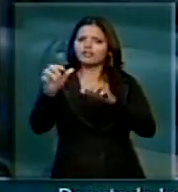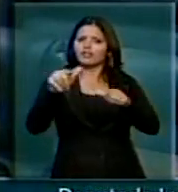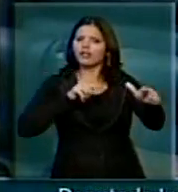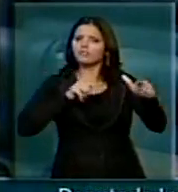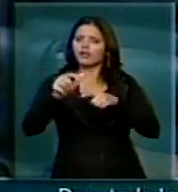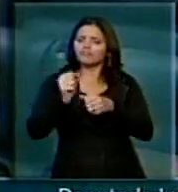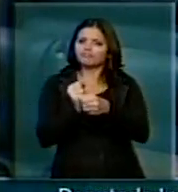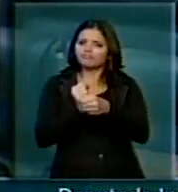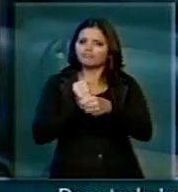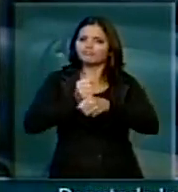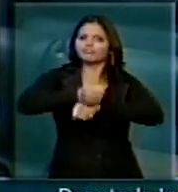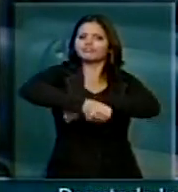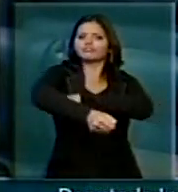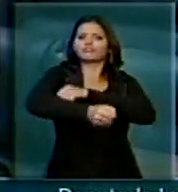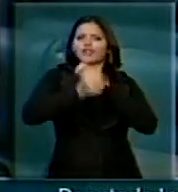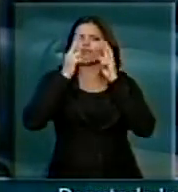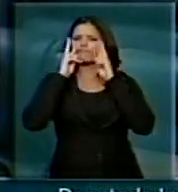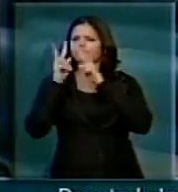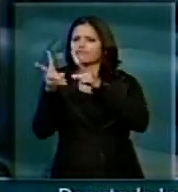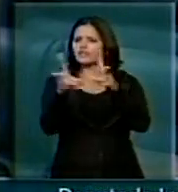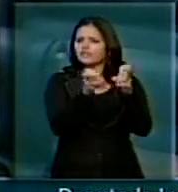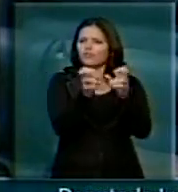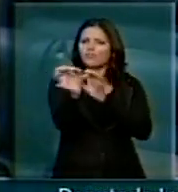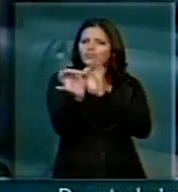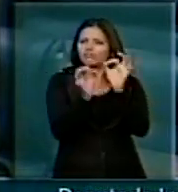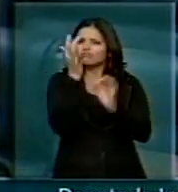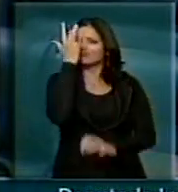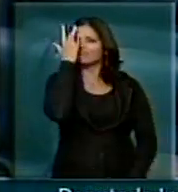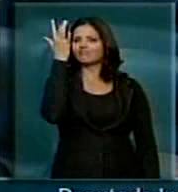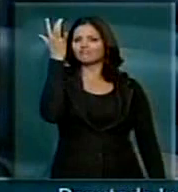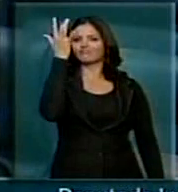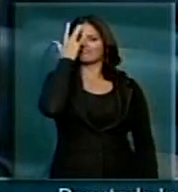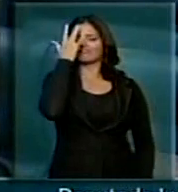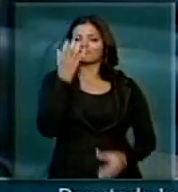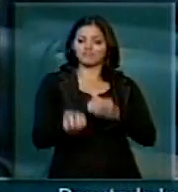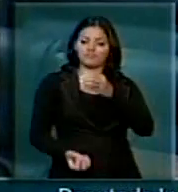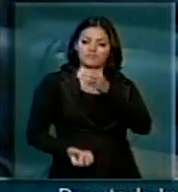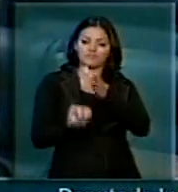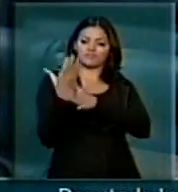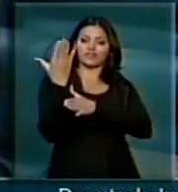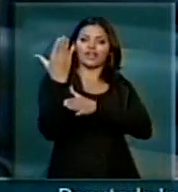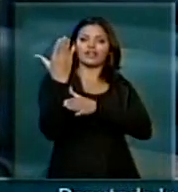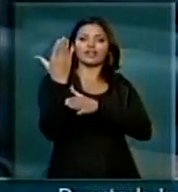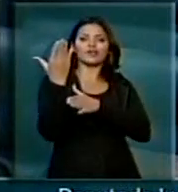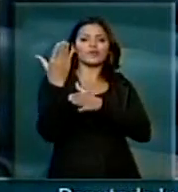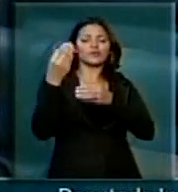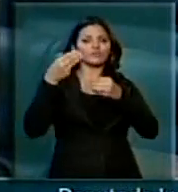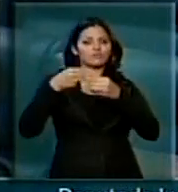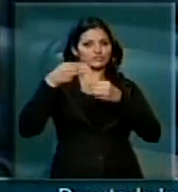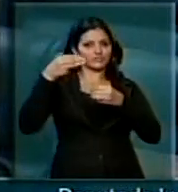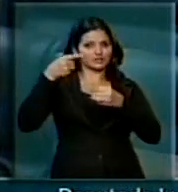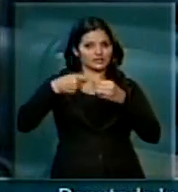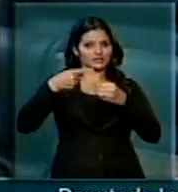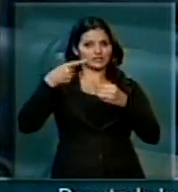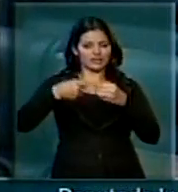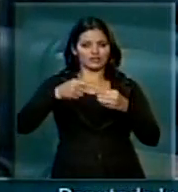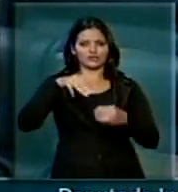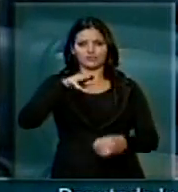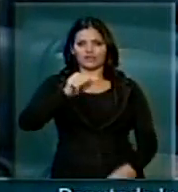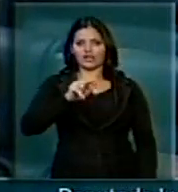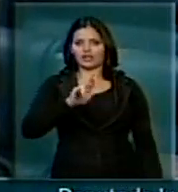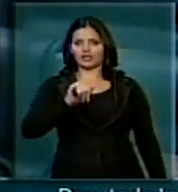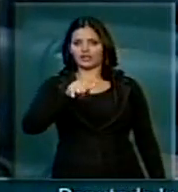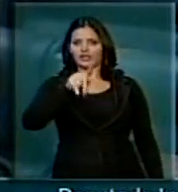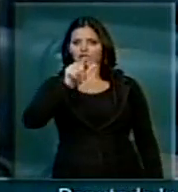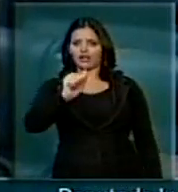dedicação e visão arrojada de seus pioneiros, Maringá é hoje como